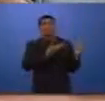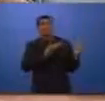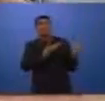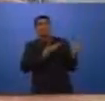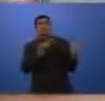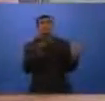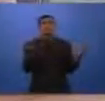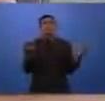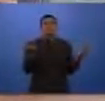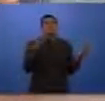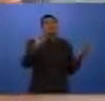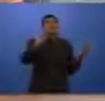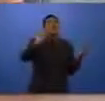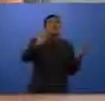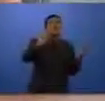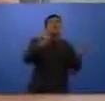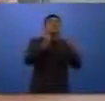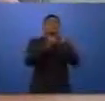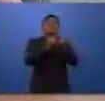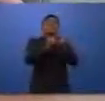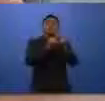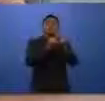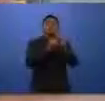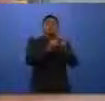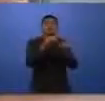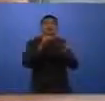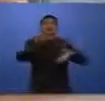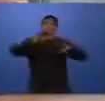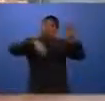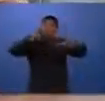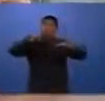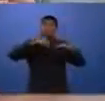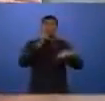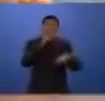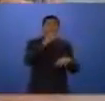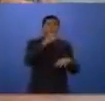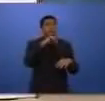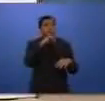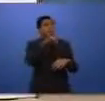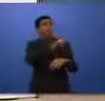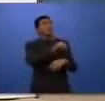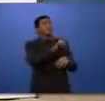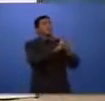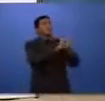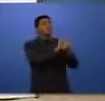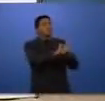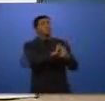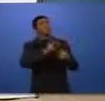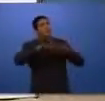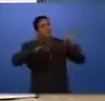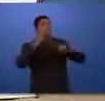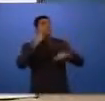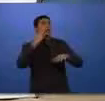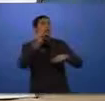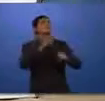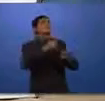filho, quais são os amigos, efetivamente, até existem situações em que o pai, até mesmo sabe de quem é que o